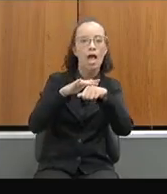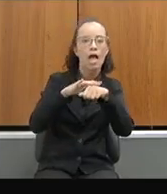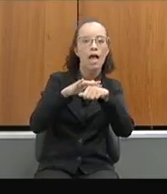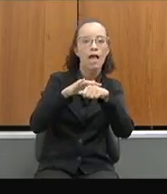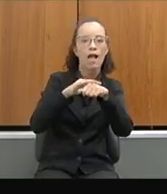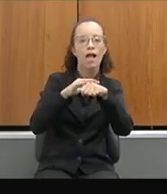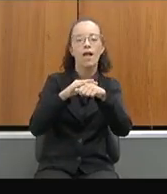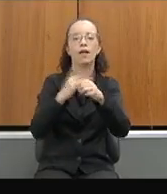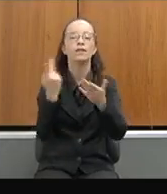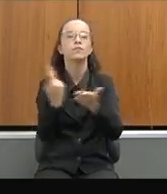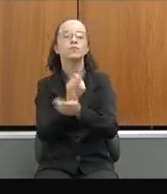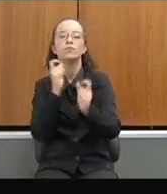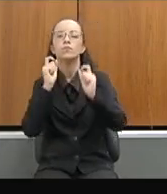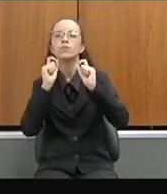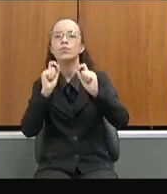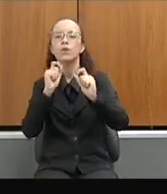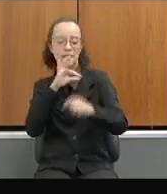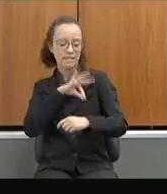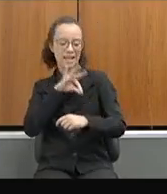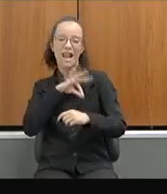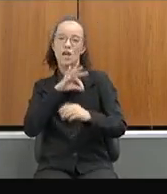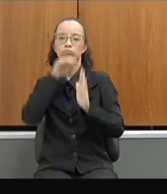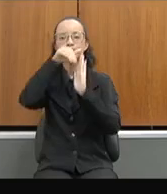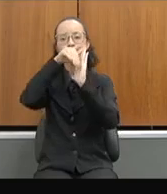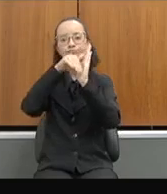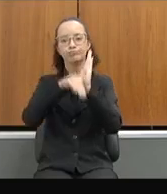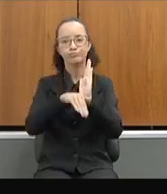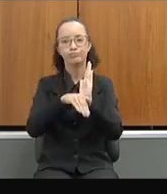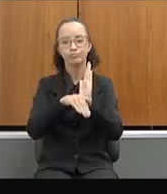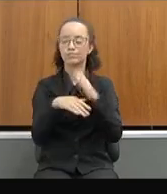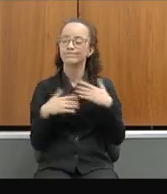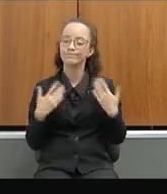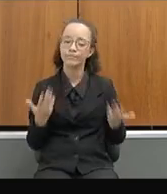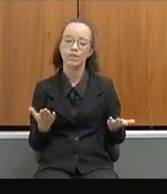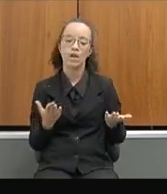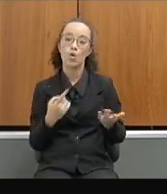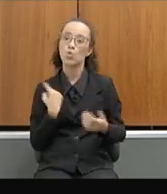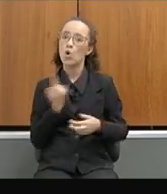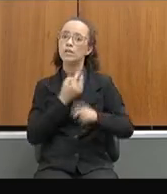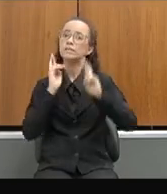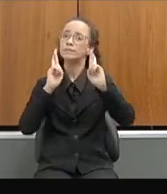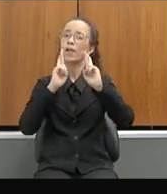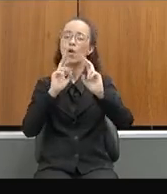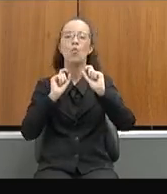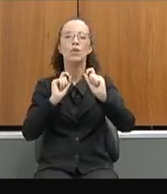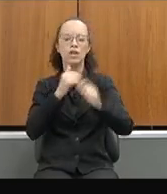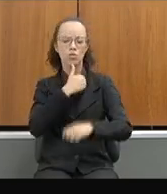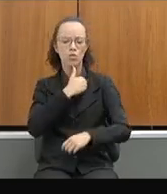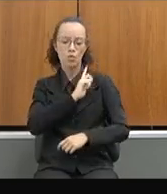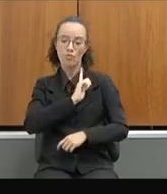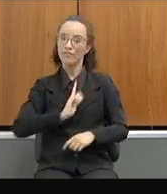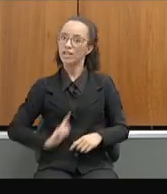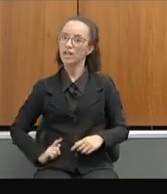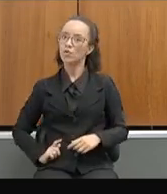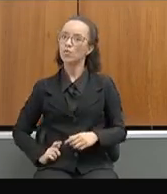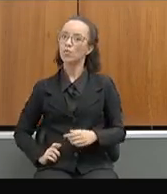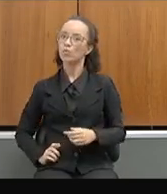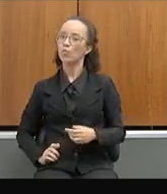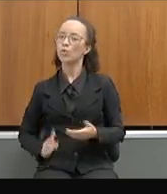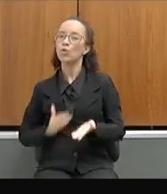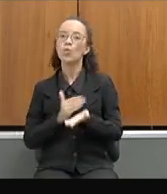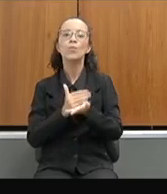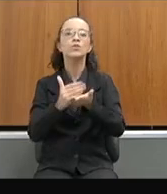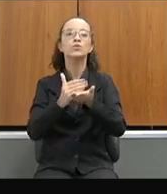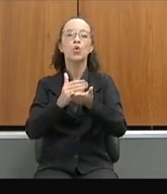drasticamente as condições salariais desses profissionais. Então, a nossa expectativa é que o governo que aqui chegou fez as mudanças,